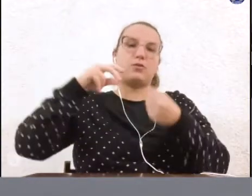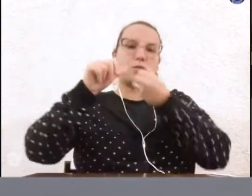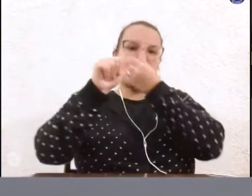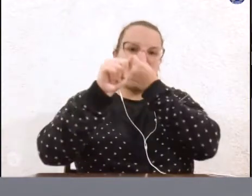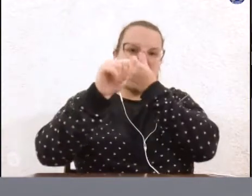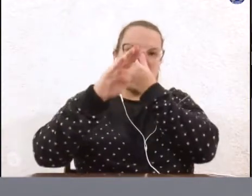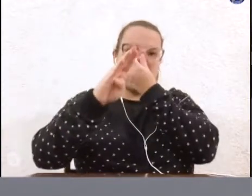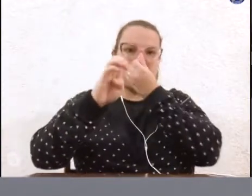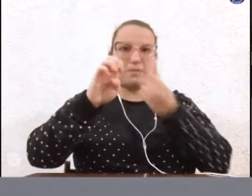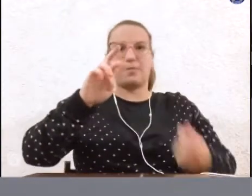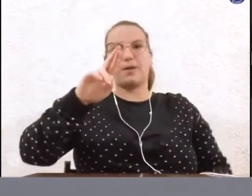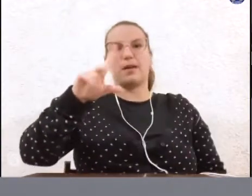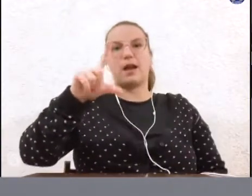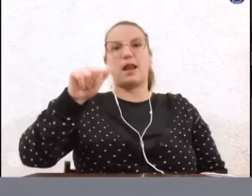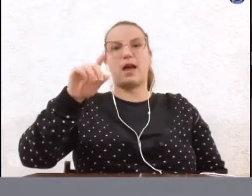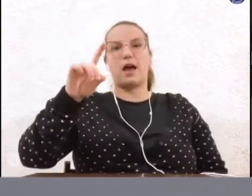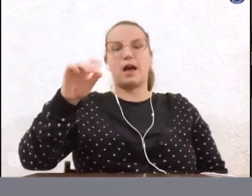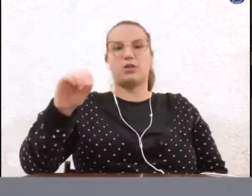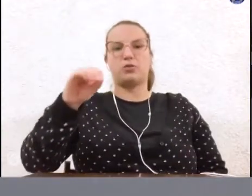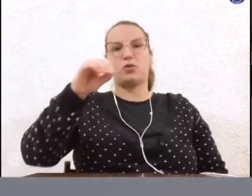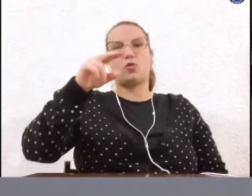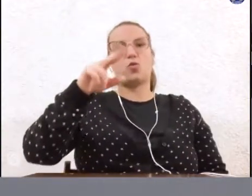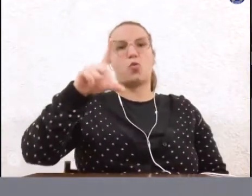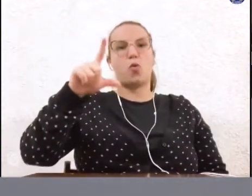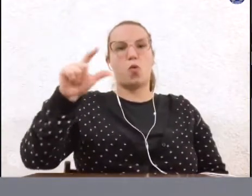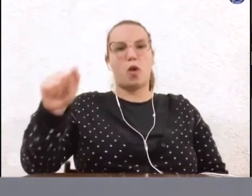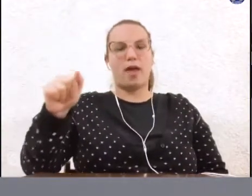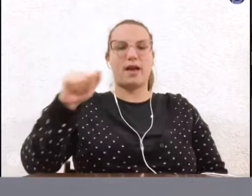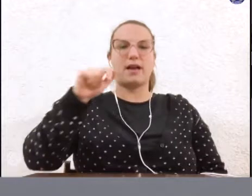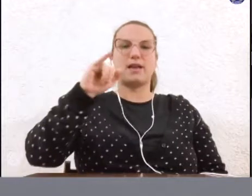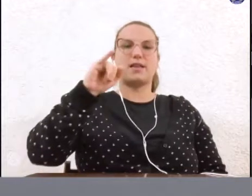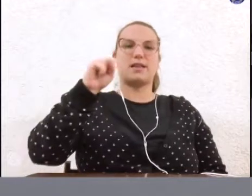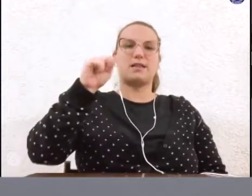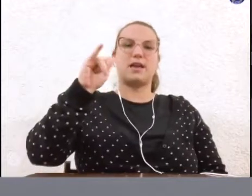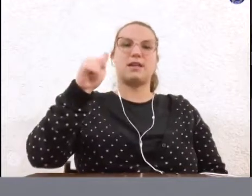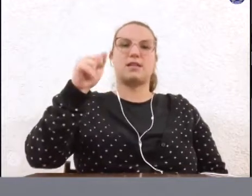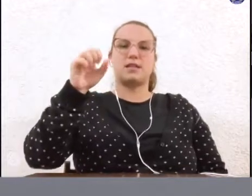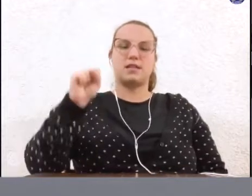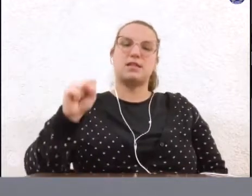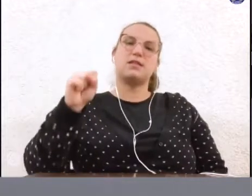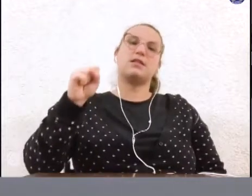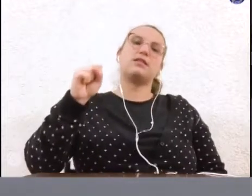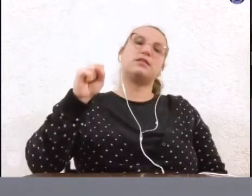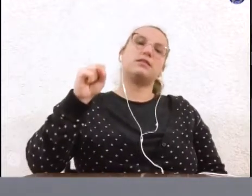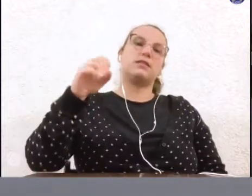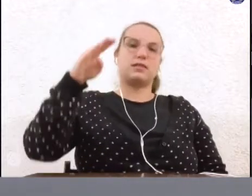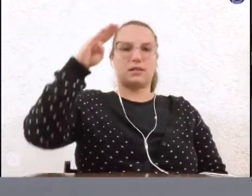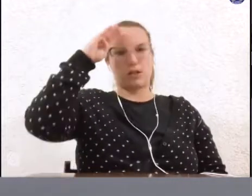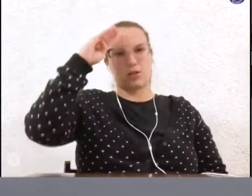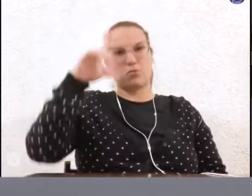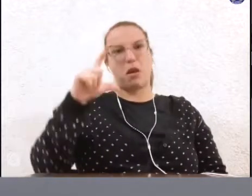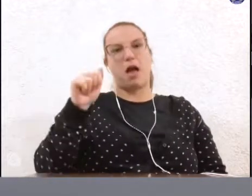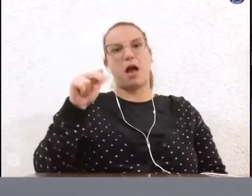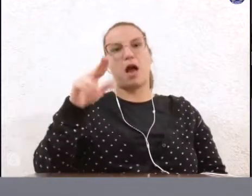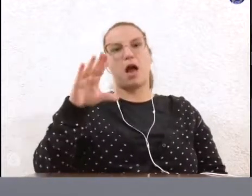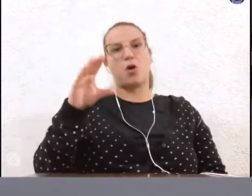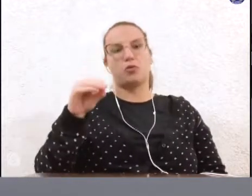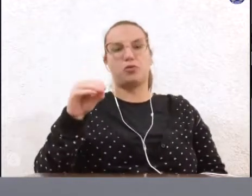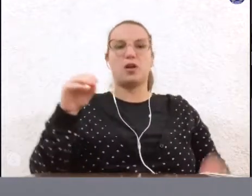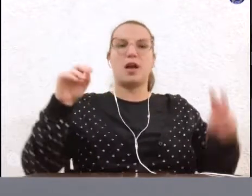Carlos Trigo, Cula, Isaías Colino, Rosiello e Sargento Laudo. Assunto,